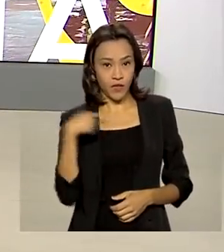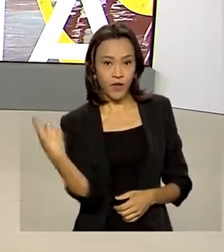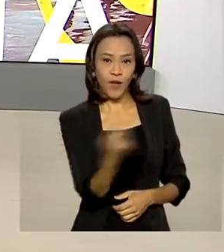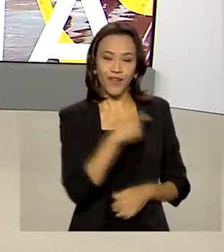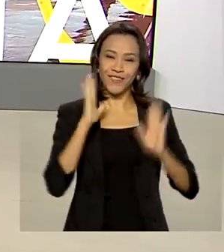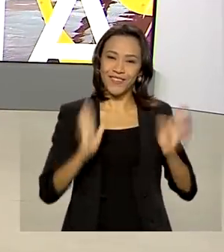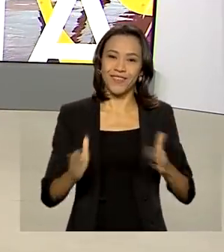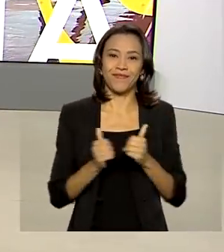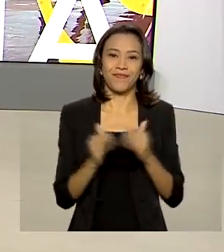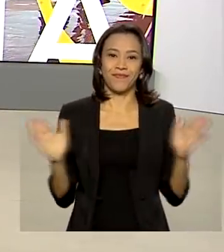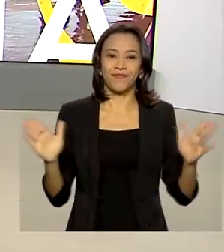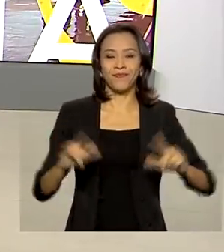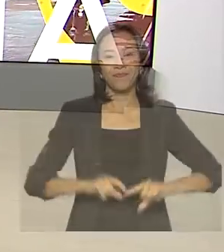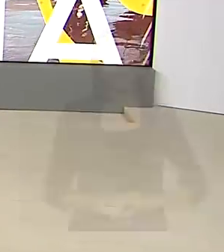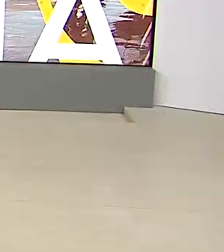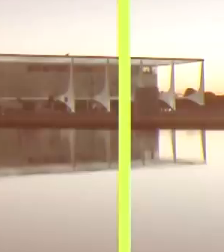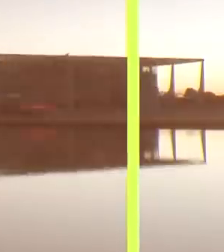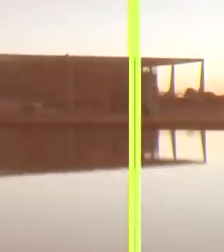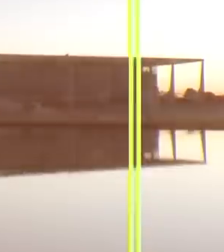Brasil em Dia está só começando.